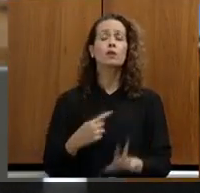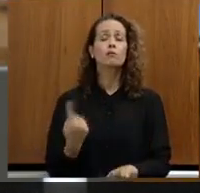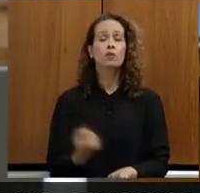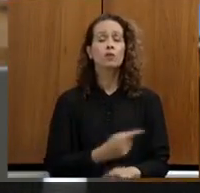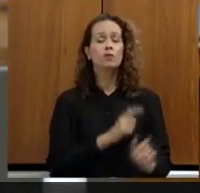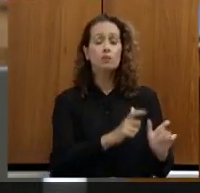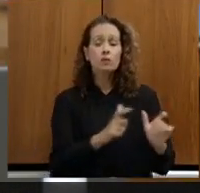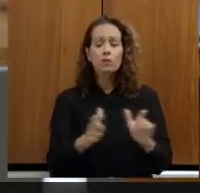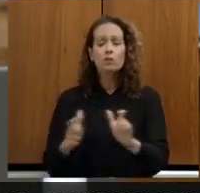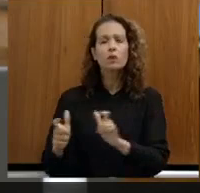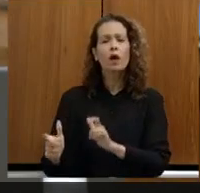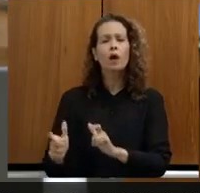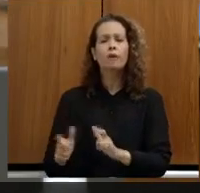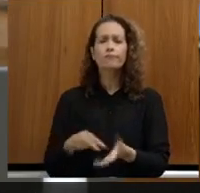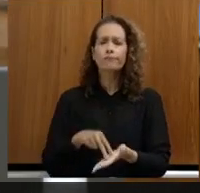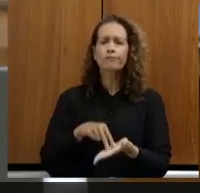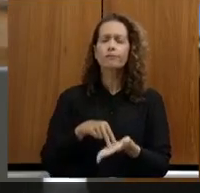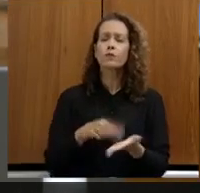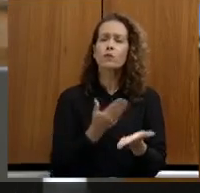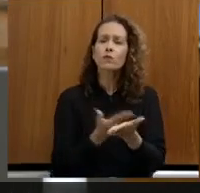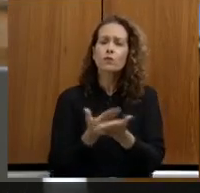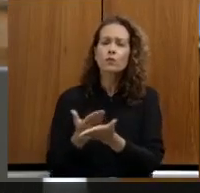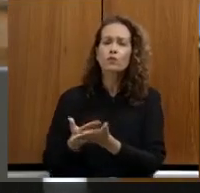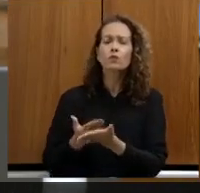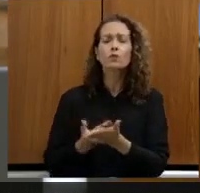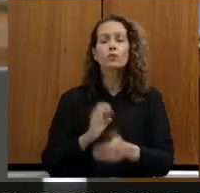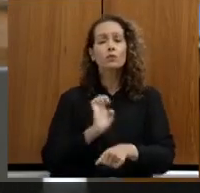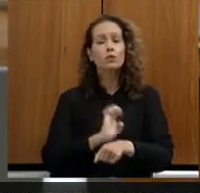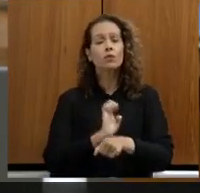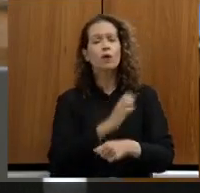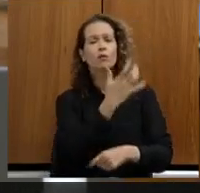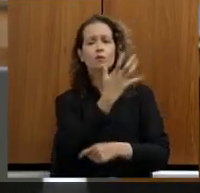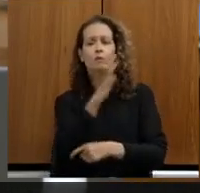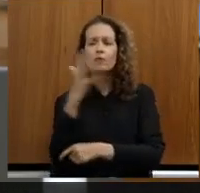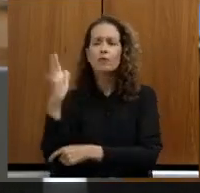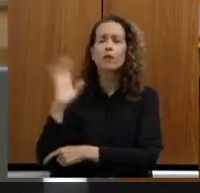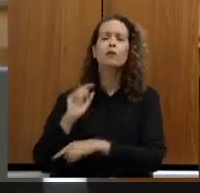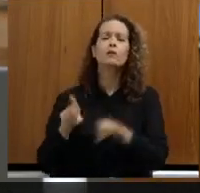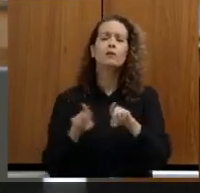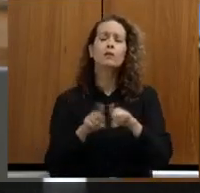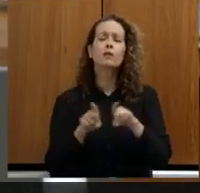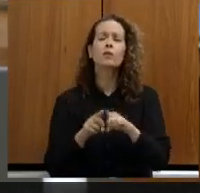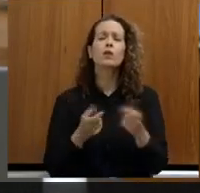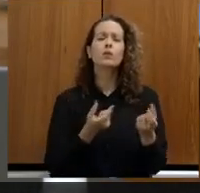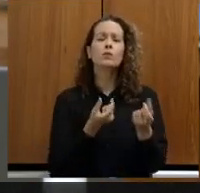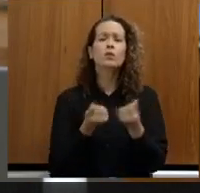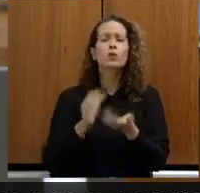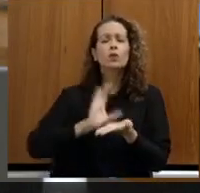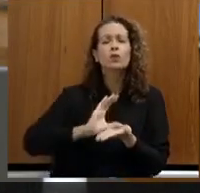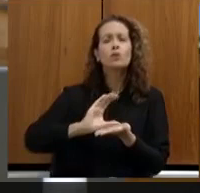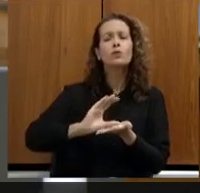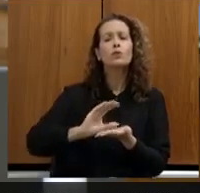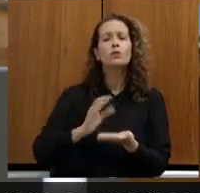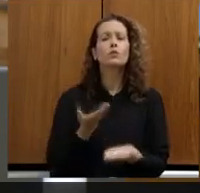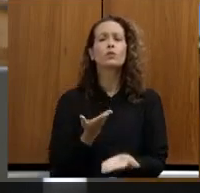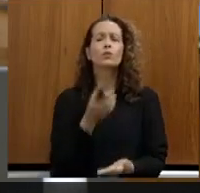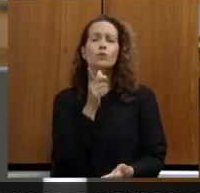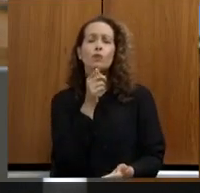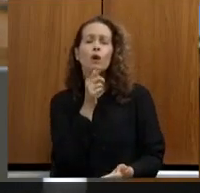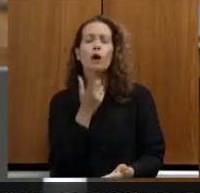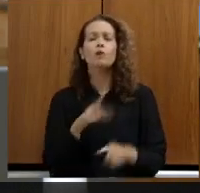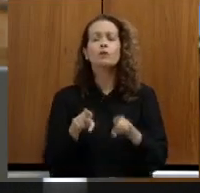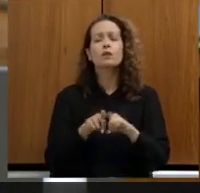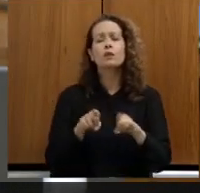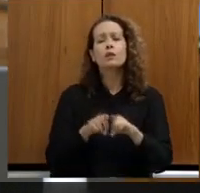de conservação no Instituto Estadual de Florestas a gestão de recursos hídricos no IGAM o tema de gestão de barragens da